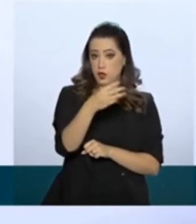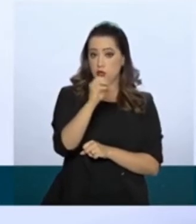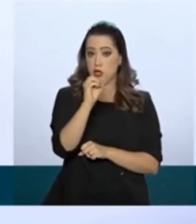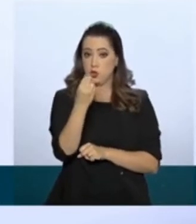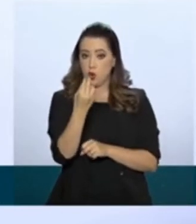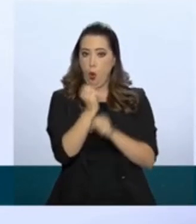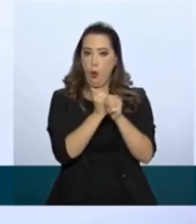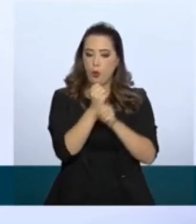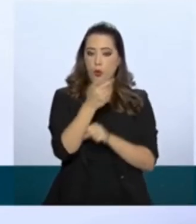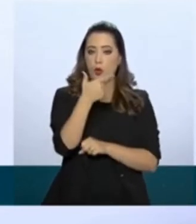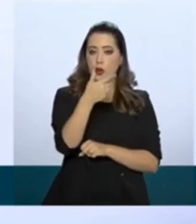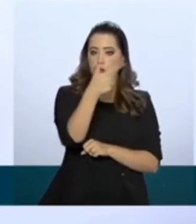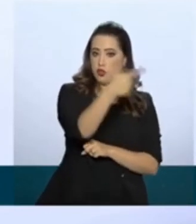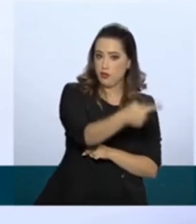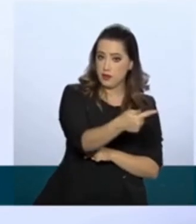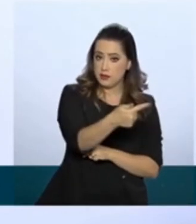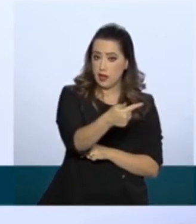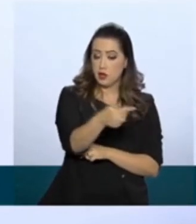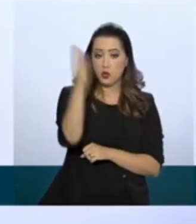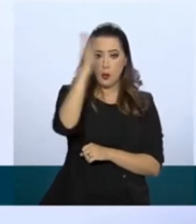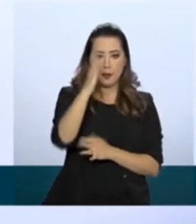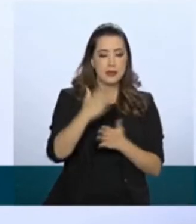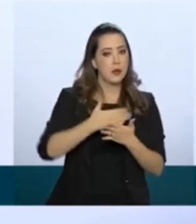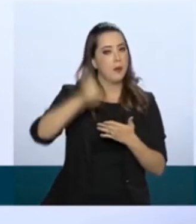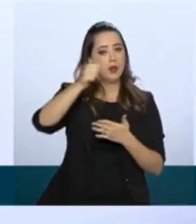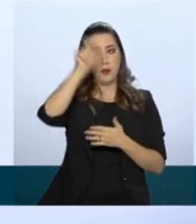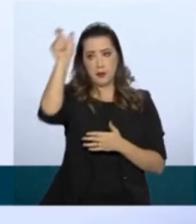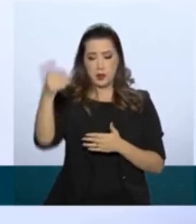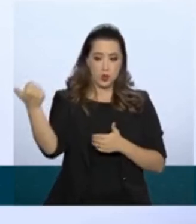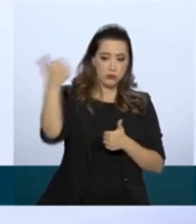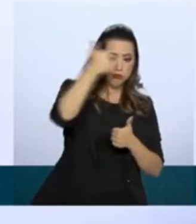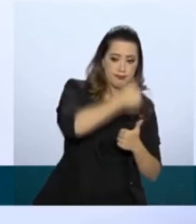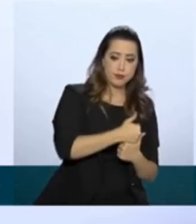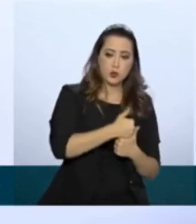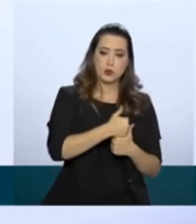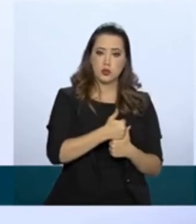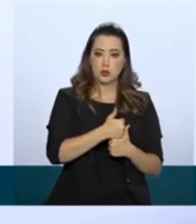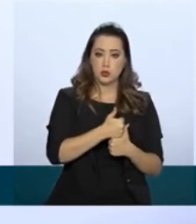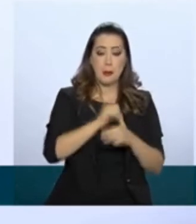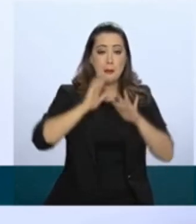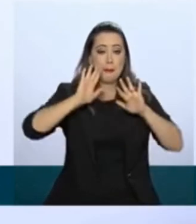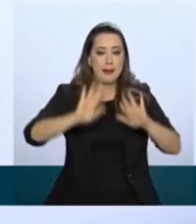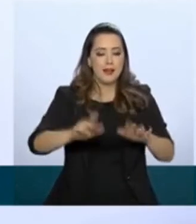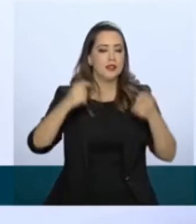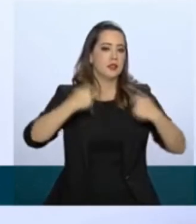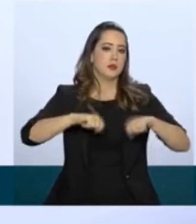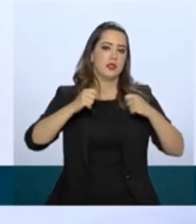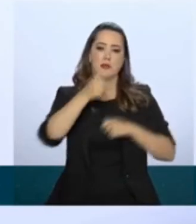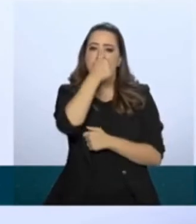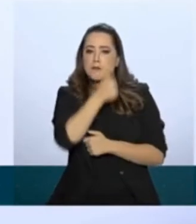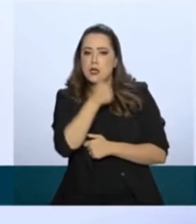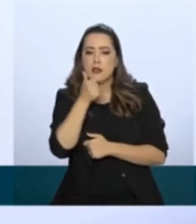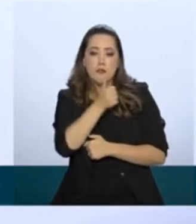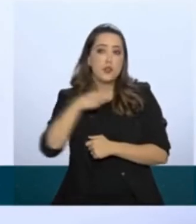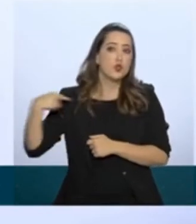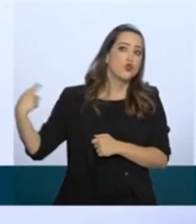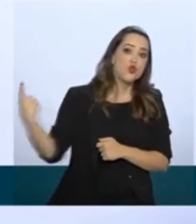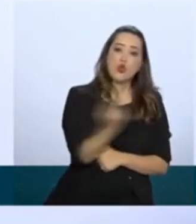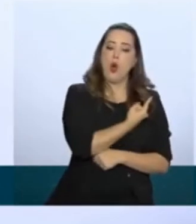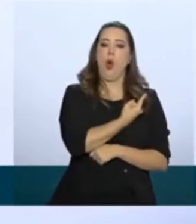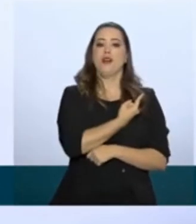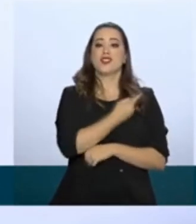um Brasil melhor para quem não suceder. Mas isso requer sacrifício de todos nós,